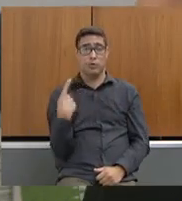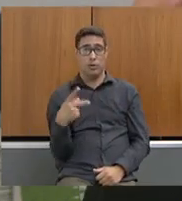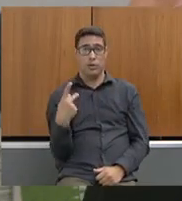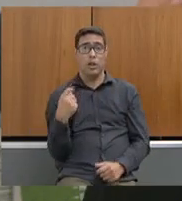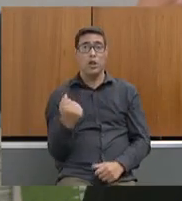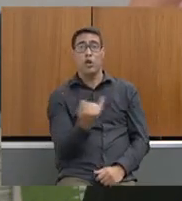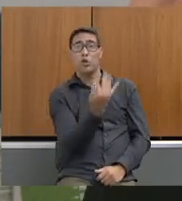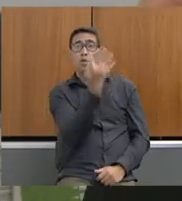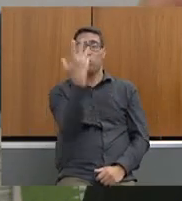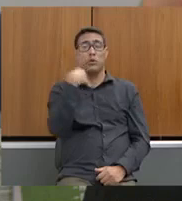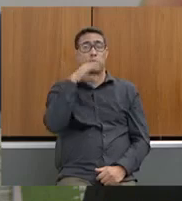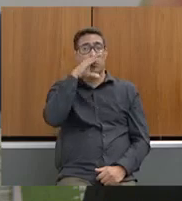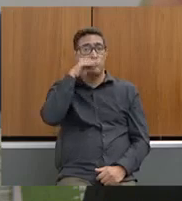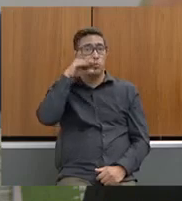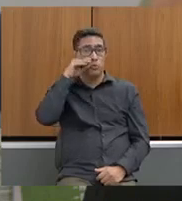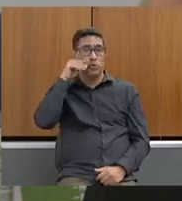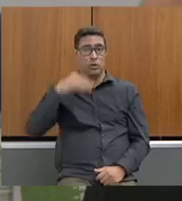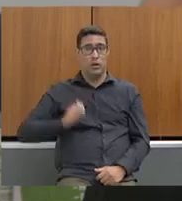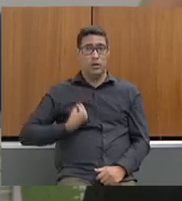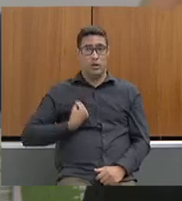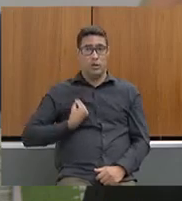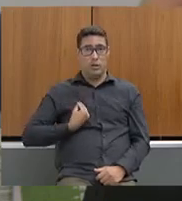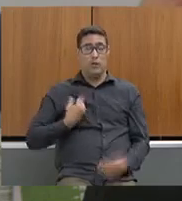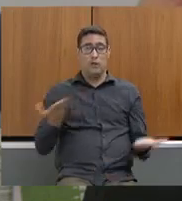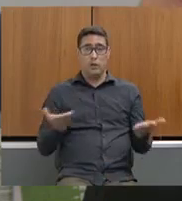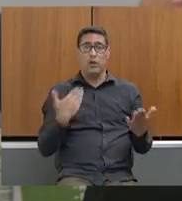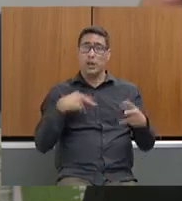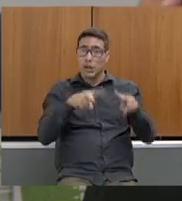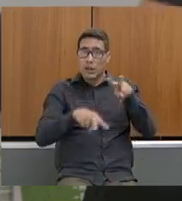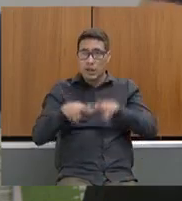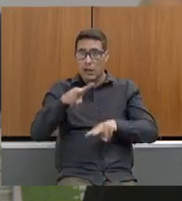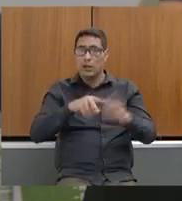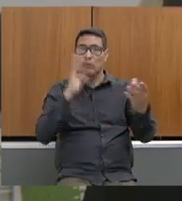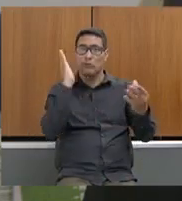nesse exato momento, estão analisando processos complexos?